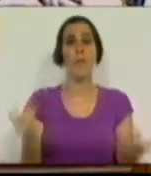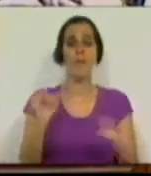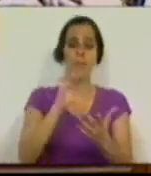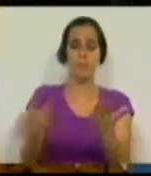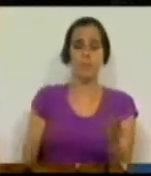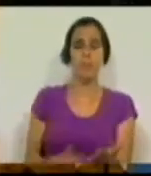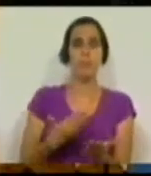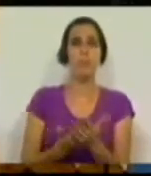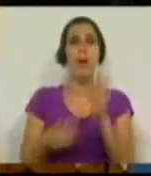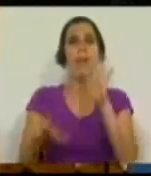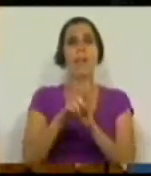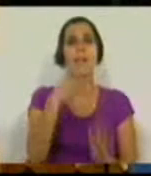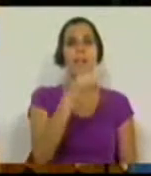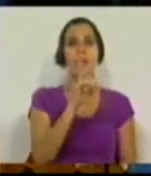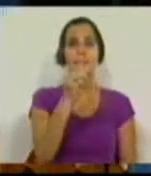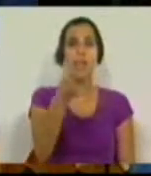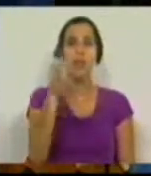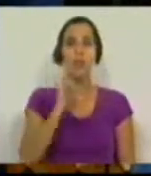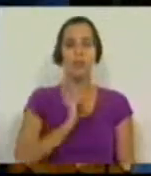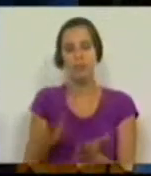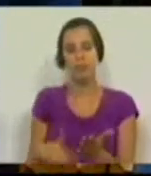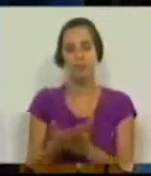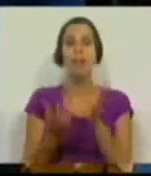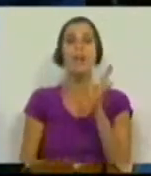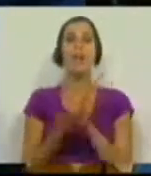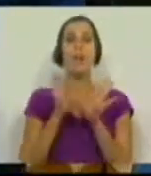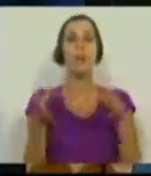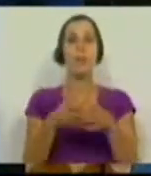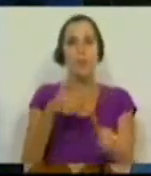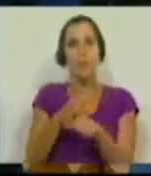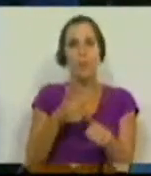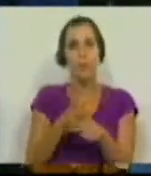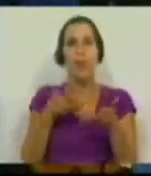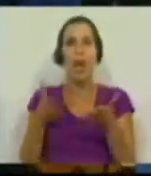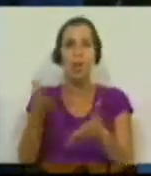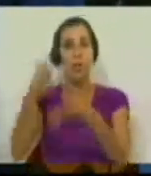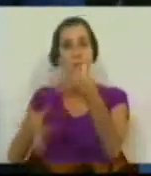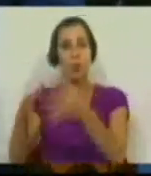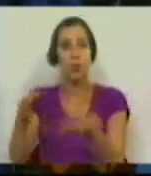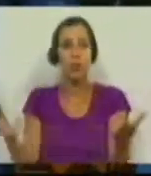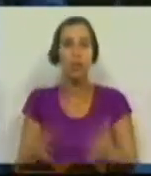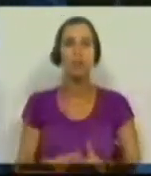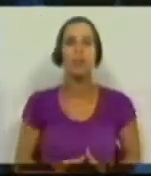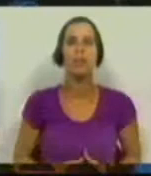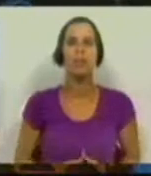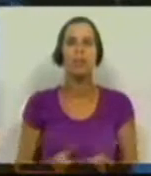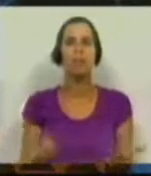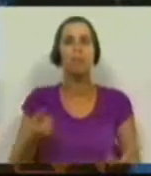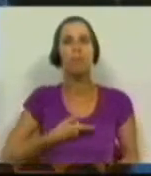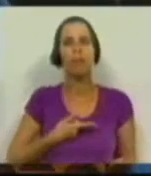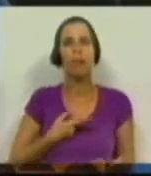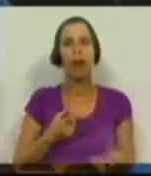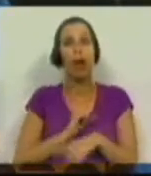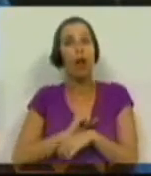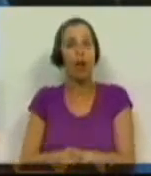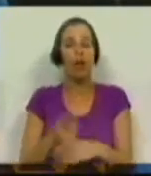a sua proposta de Lei 162, propõe-nos a criação da Comissão de Acompanhamentos Auxiliares da Justiça. Devemos,